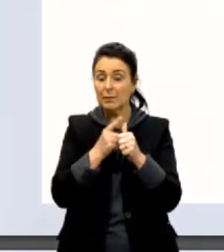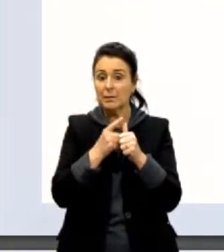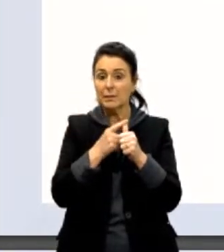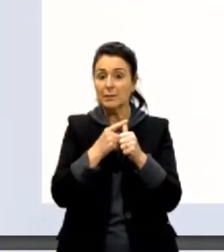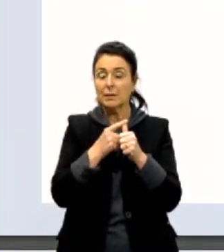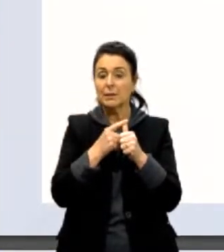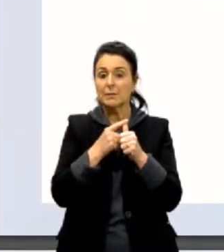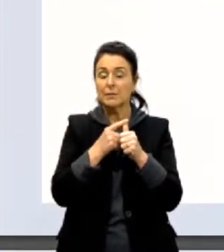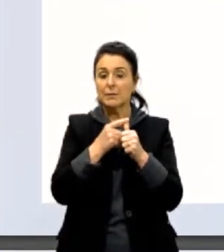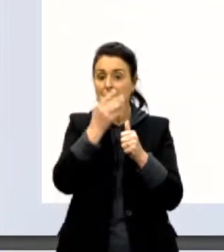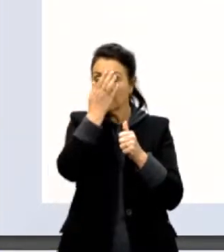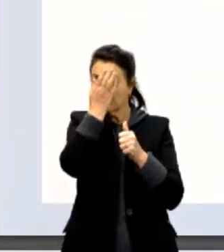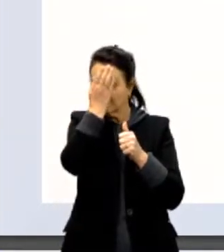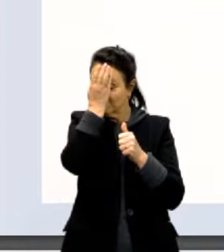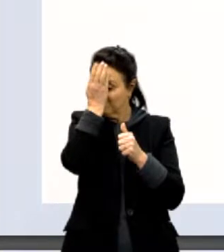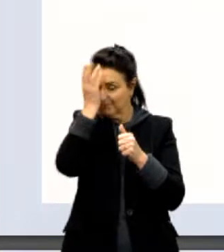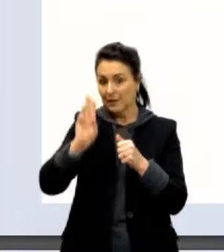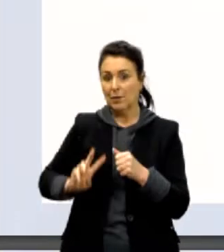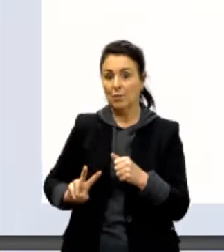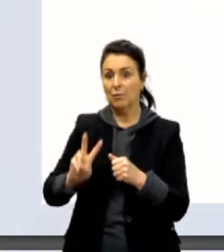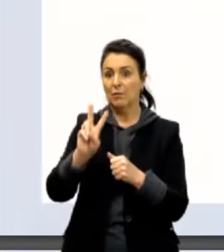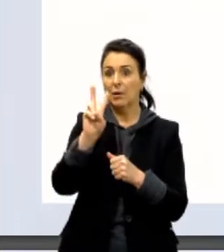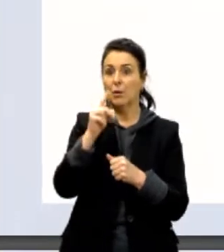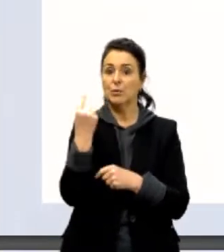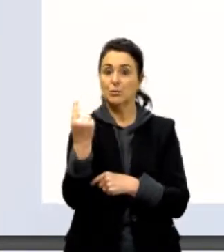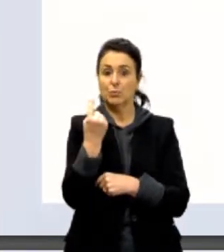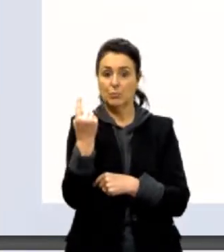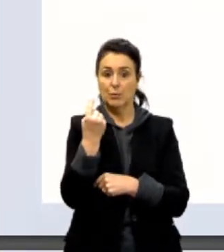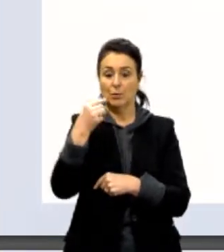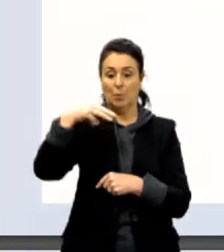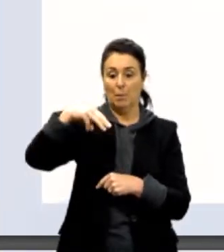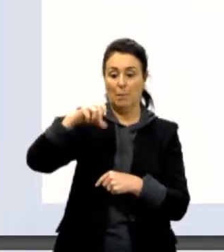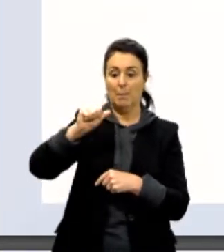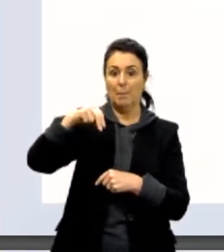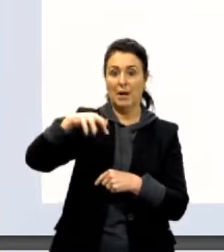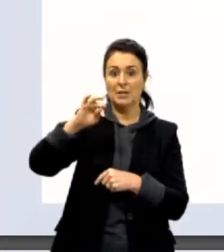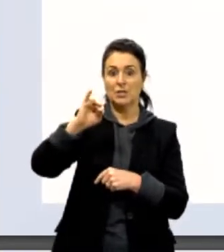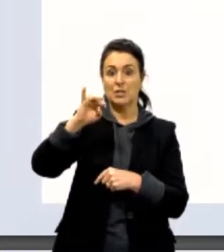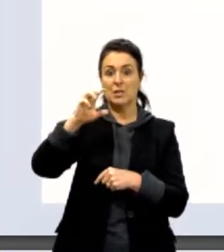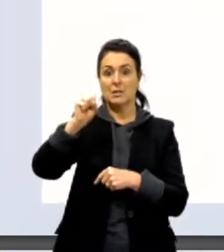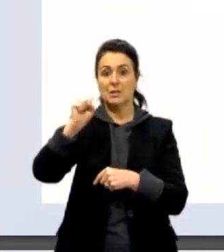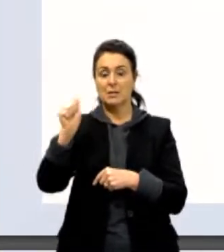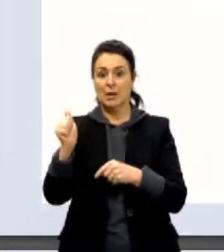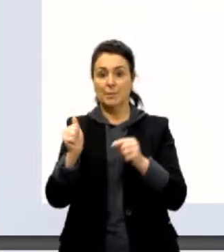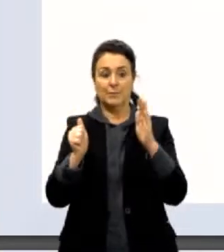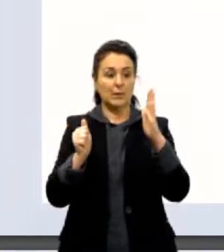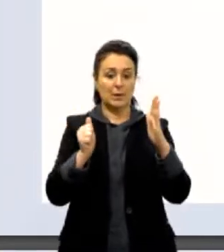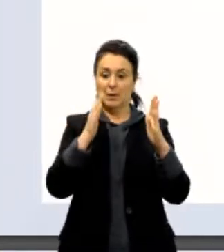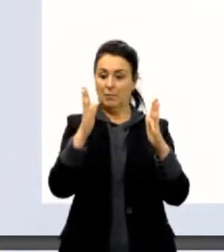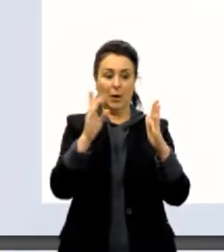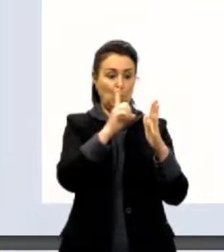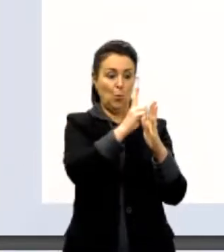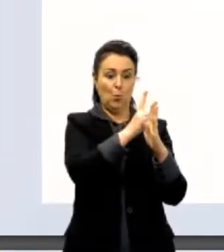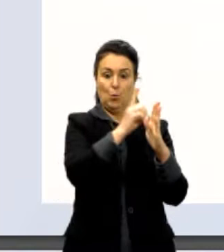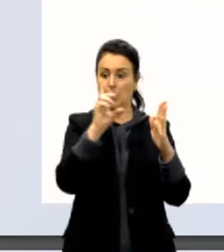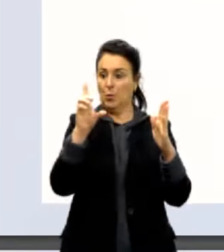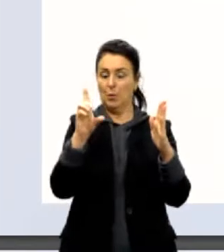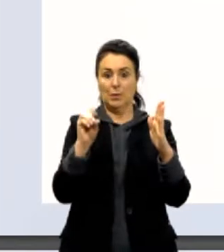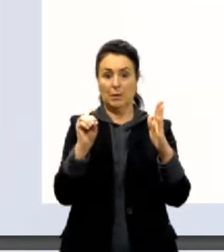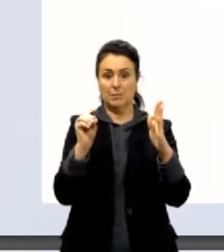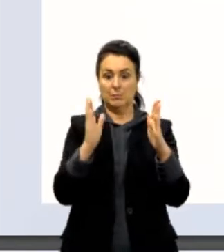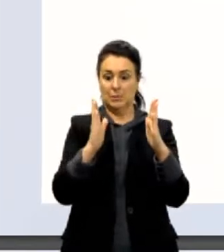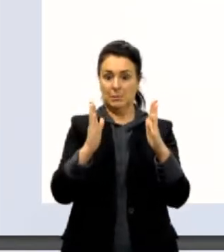é que o valor absoluto da mantiça esteja contido no intervalo entre 1 e 10. Já vou falar mais sobre